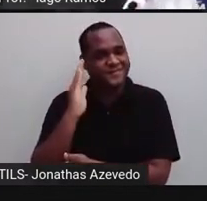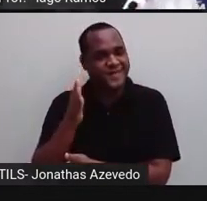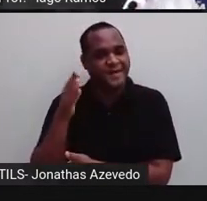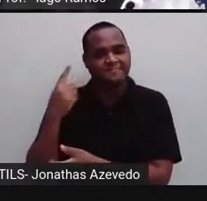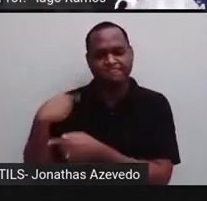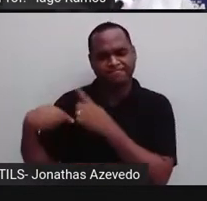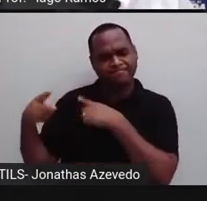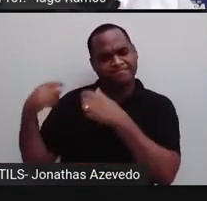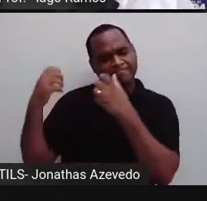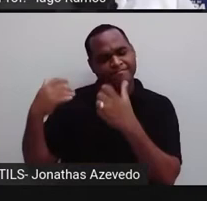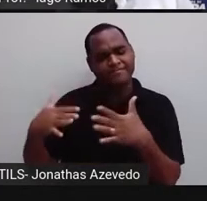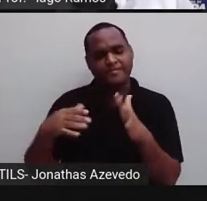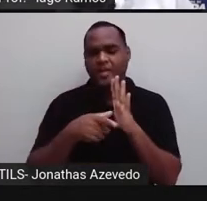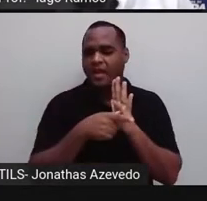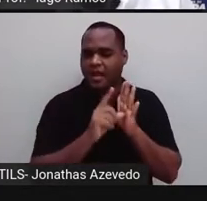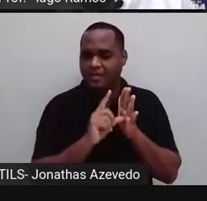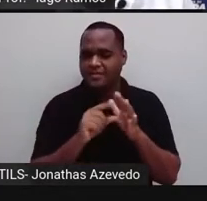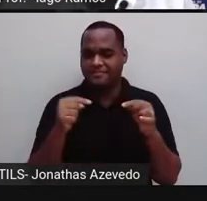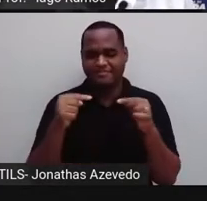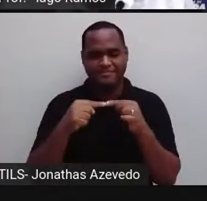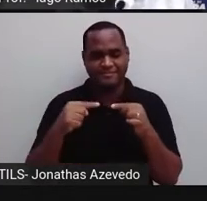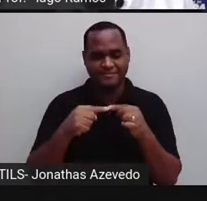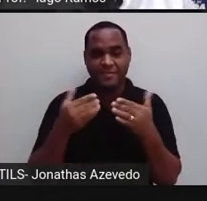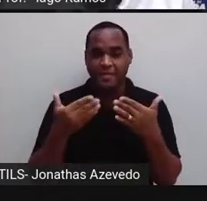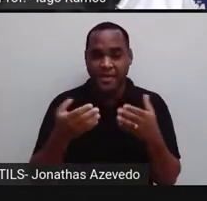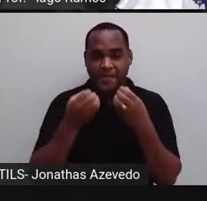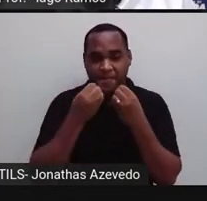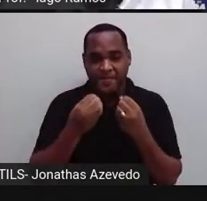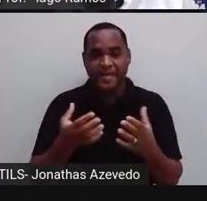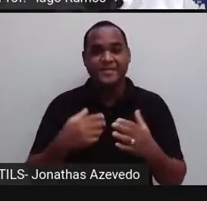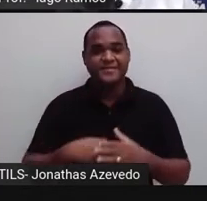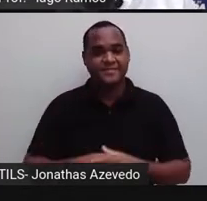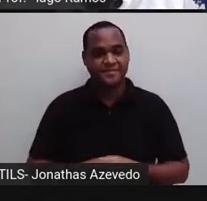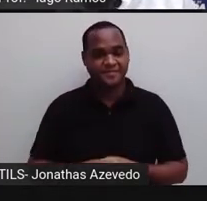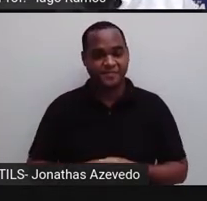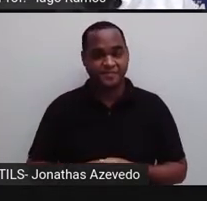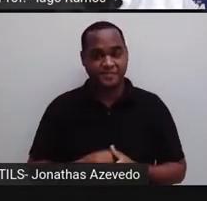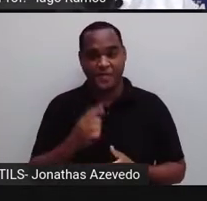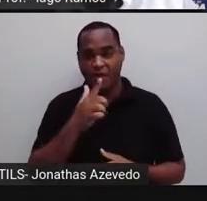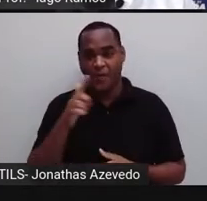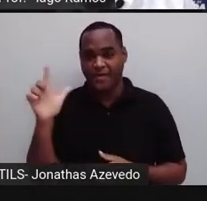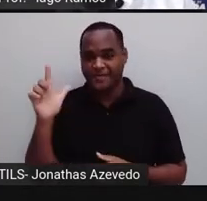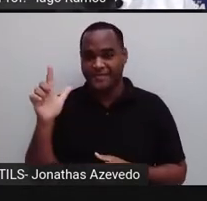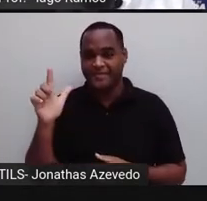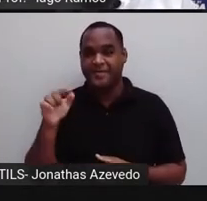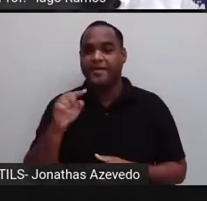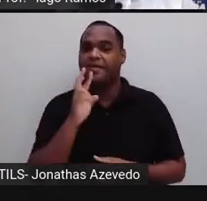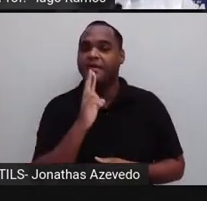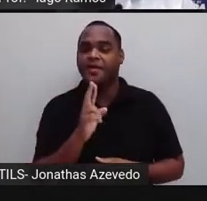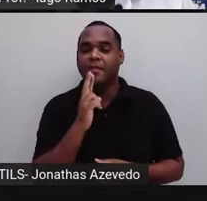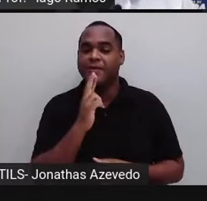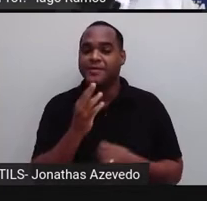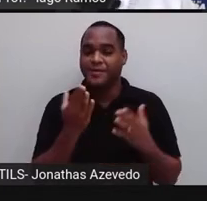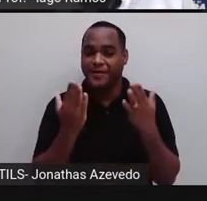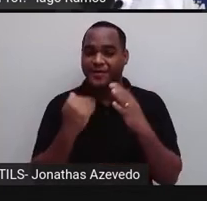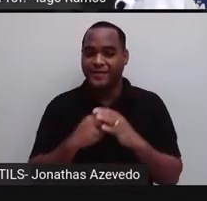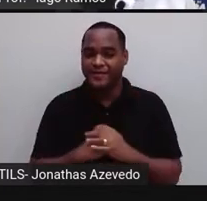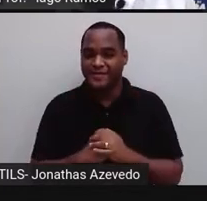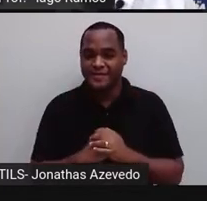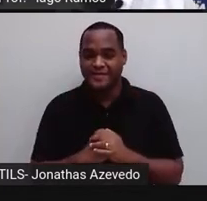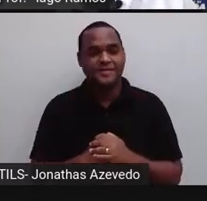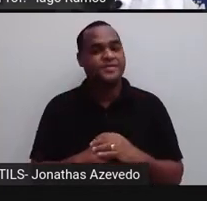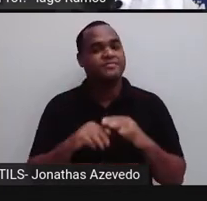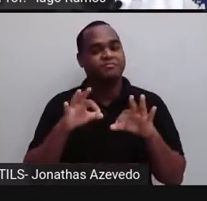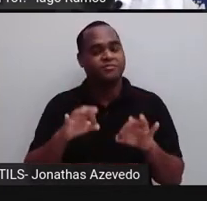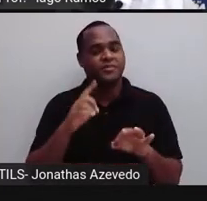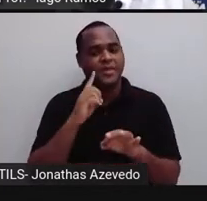uma aula anterior a essa daqui, tá bom? Um mais uma, responde A, E. Qual é o